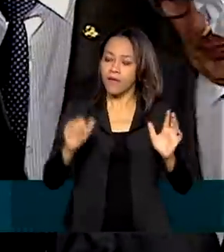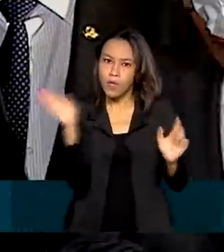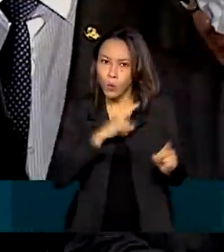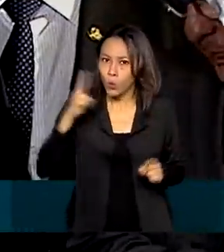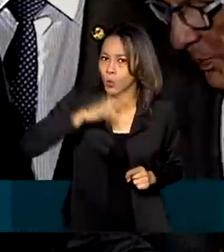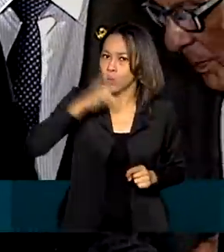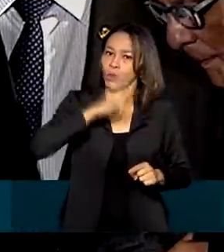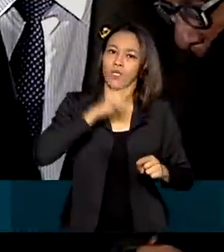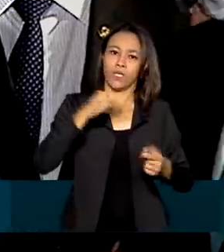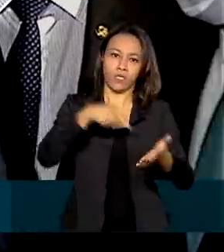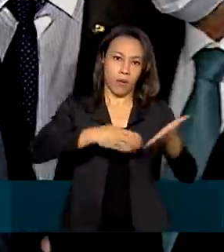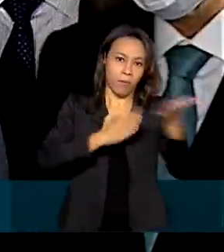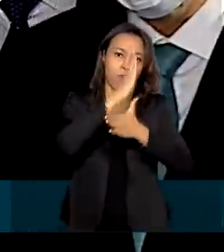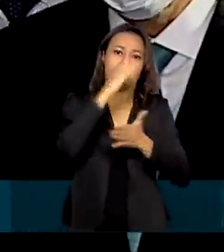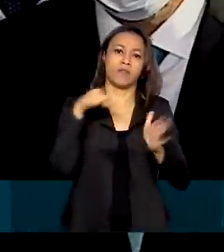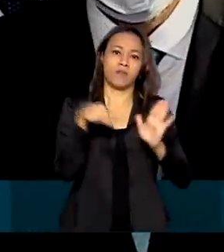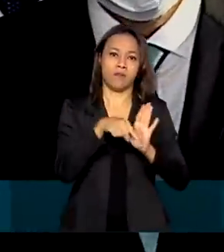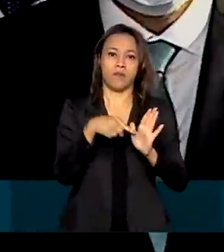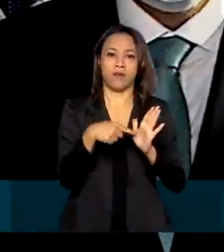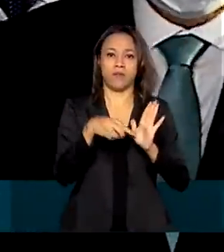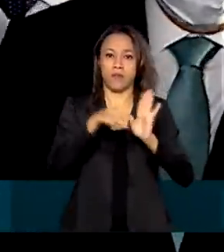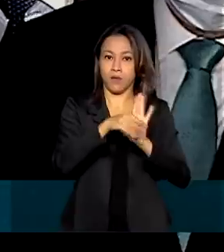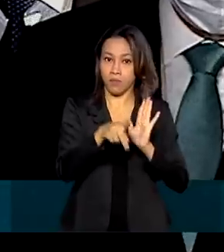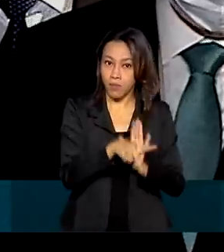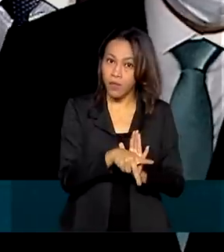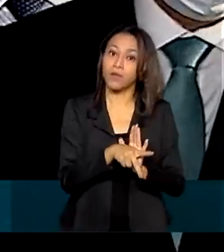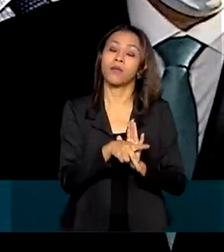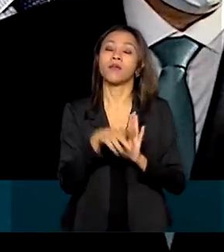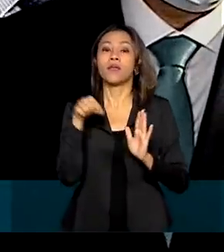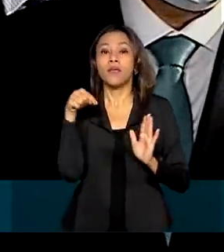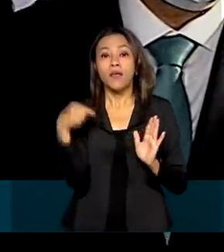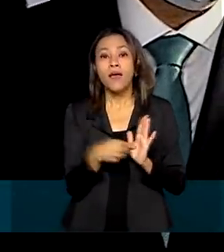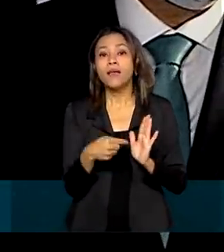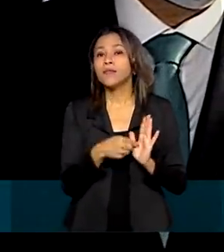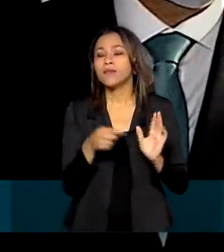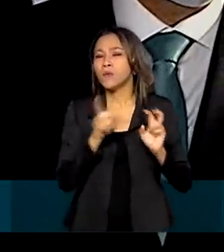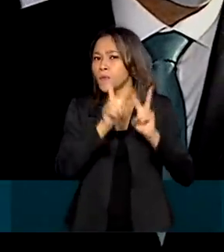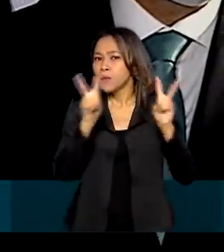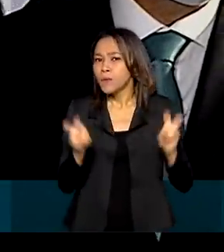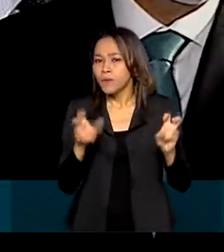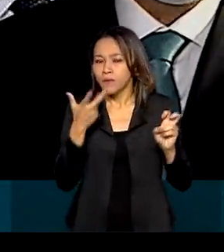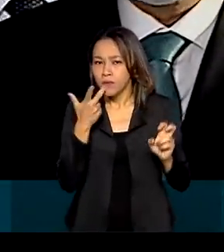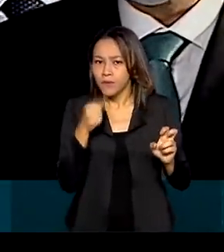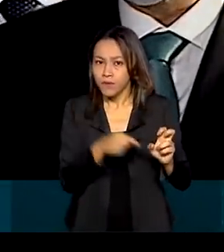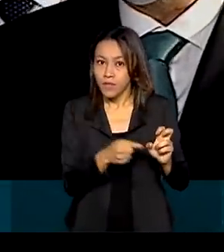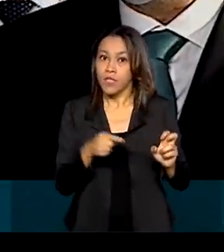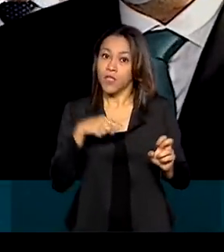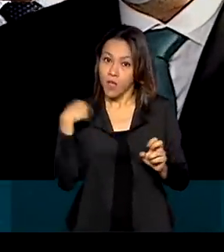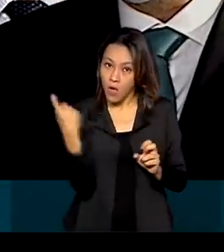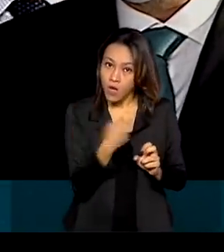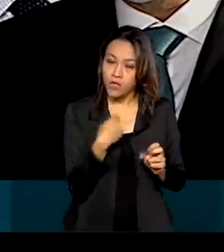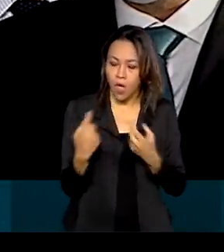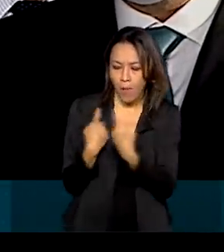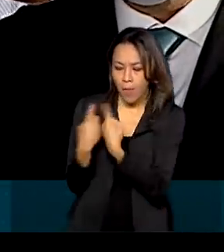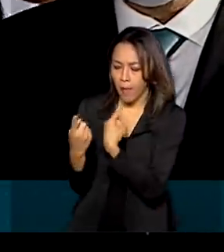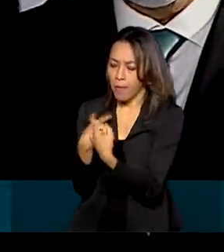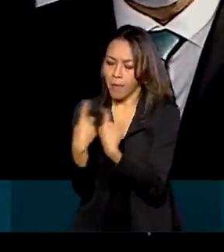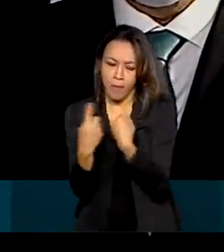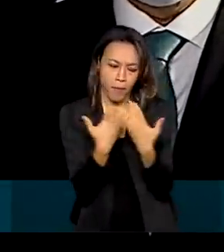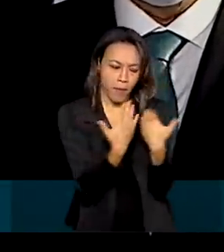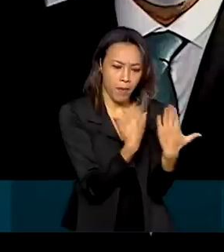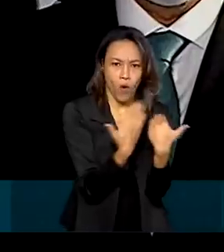nossa agenda de privatização, essa MP não trata disso hoje em dia, mas a nossa agenda de privatização continua